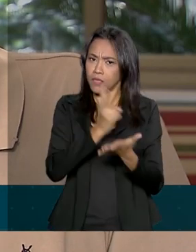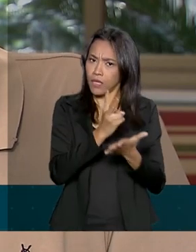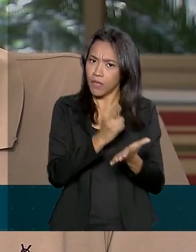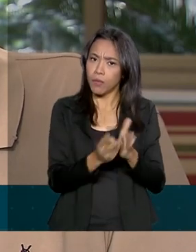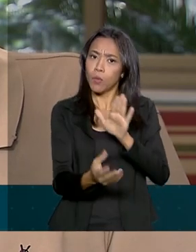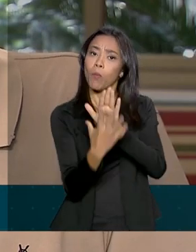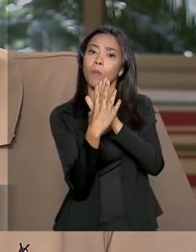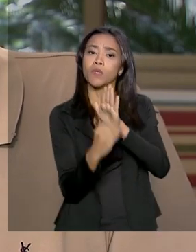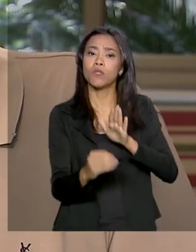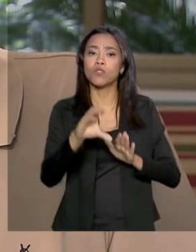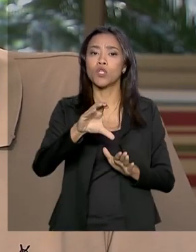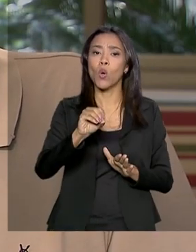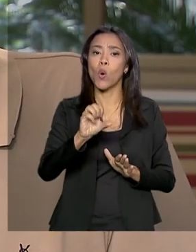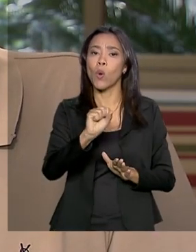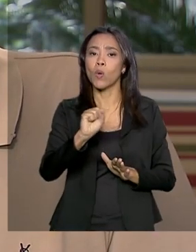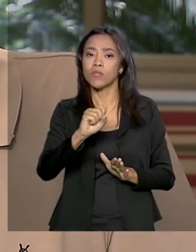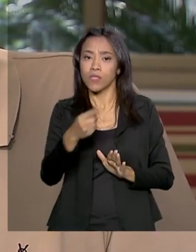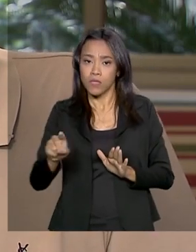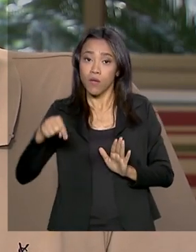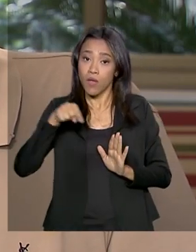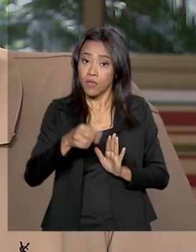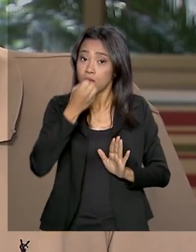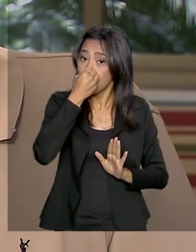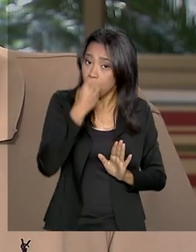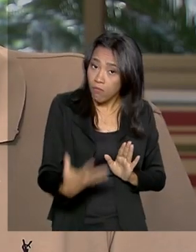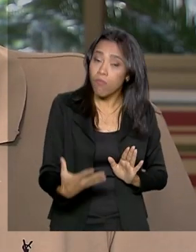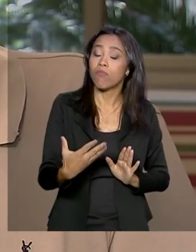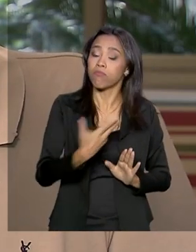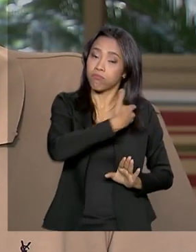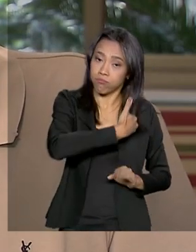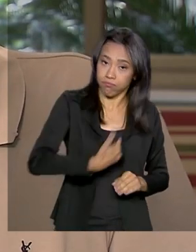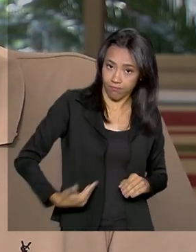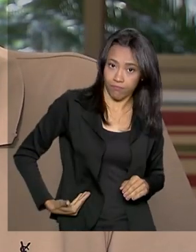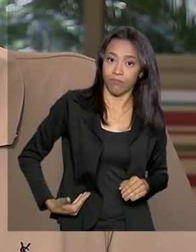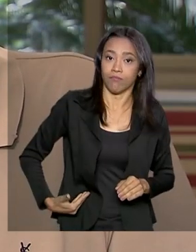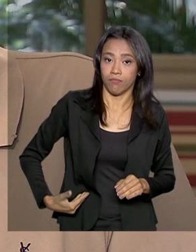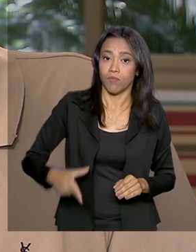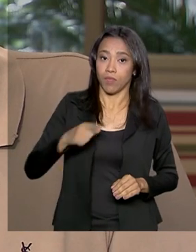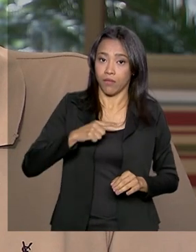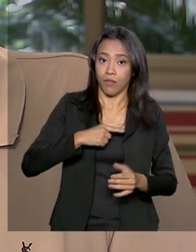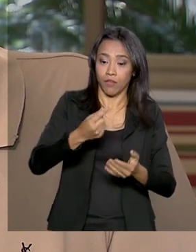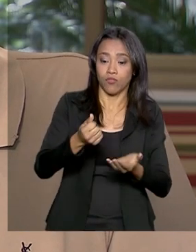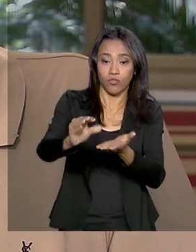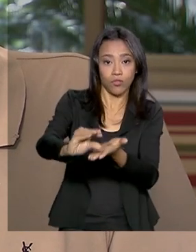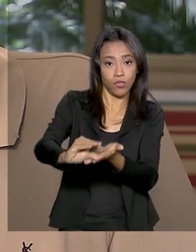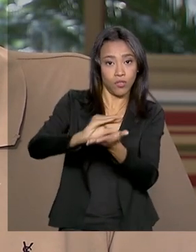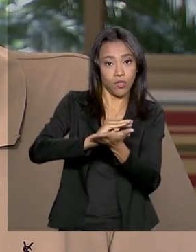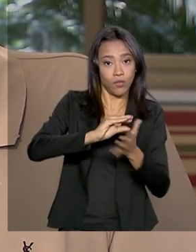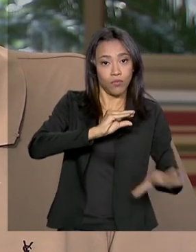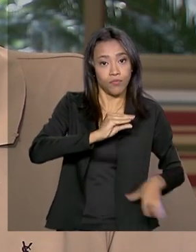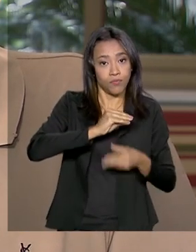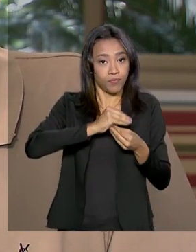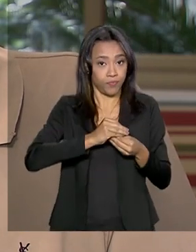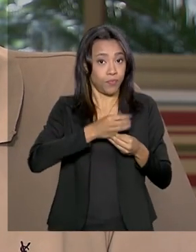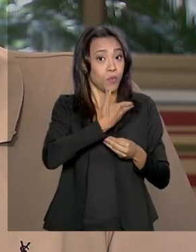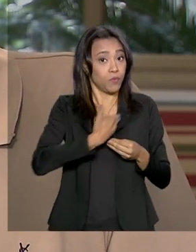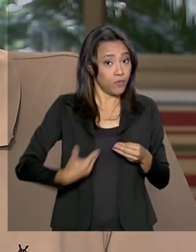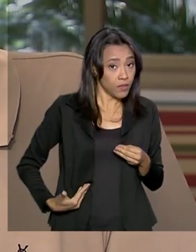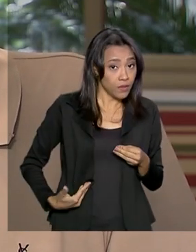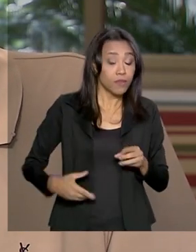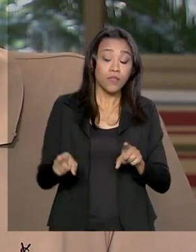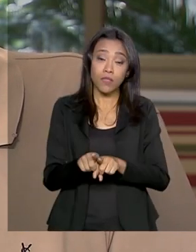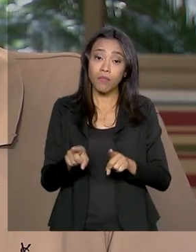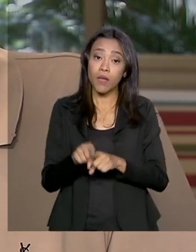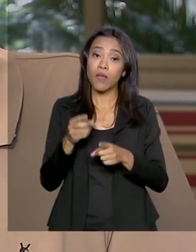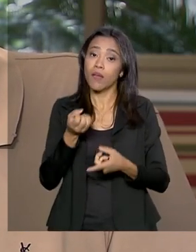benéfica. Ela é benéfica ao governo, porque traz alguns recursos adicionais ao Tesouro, mas é